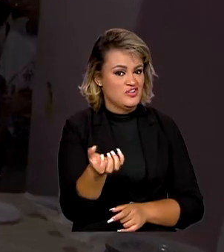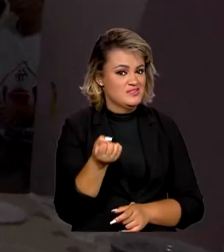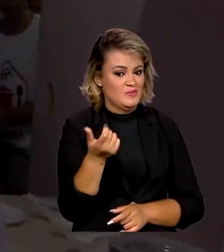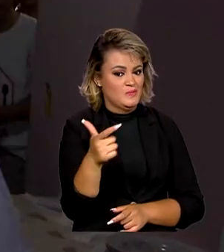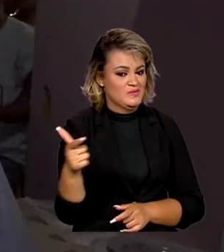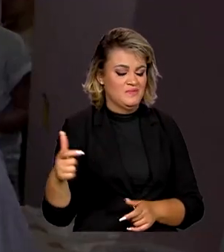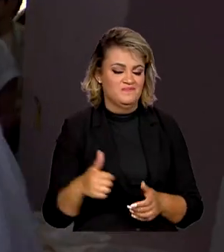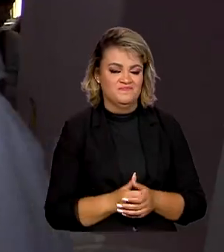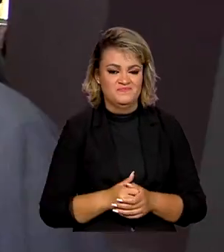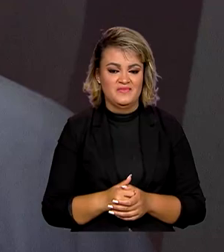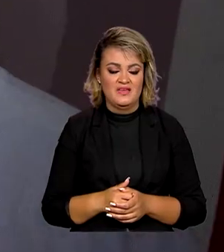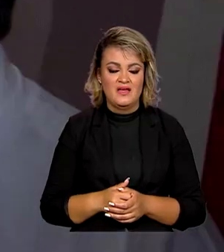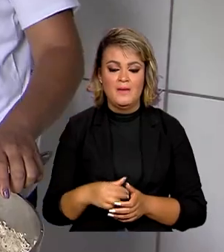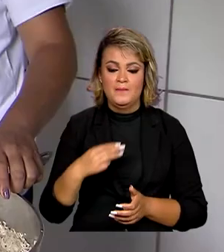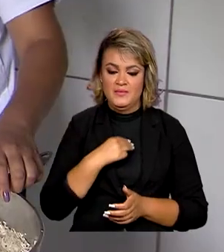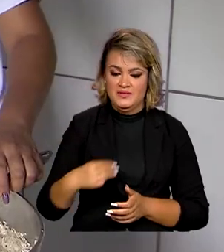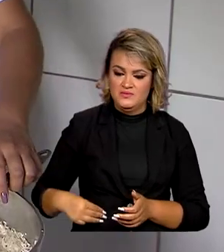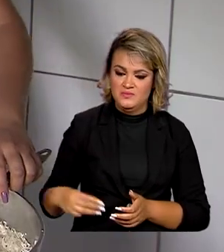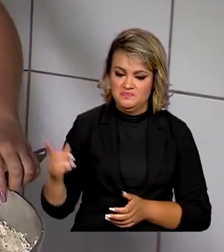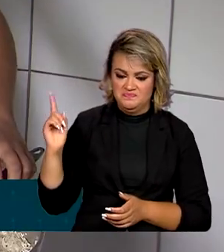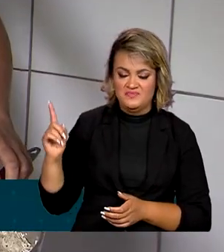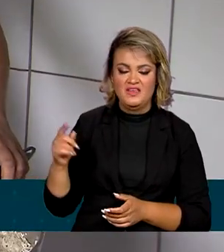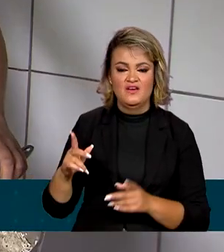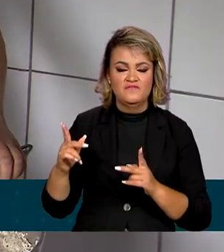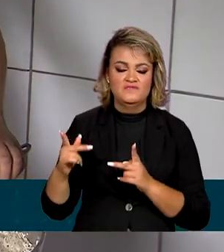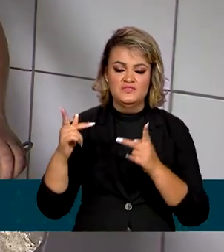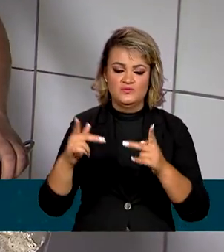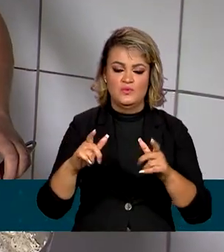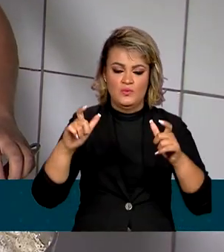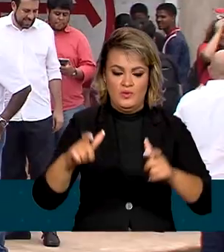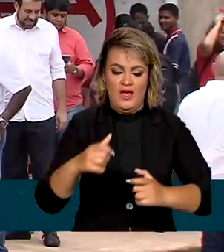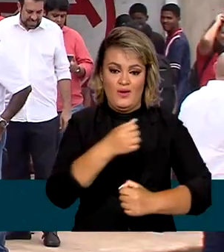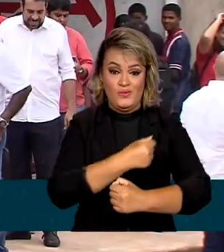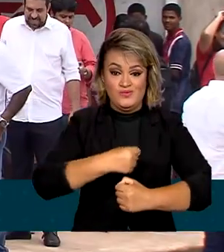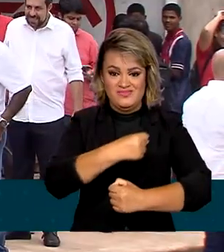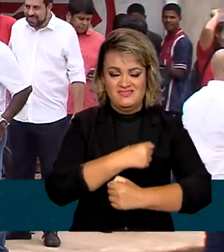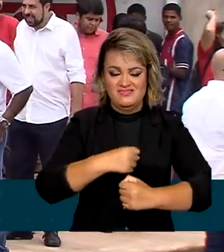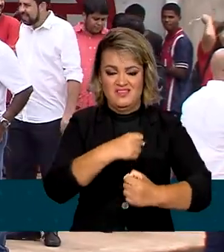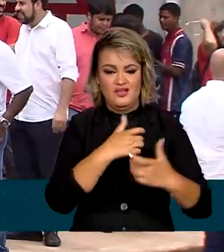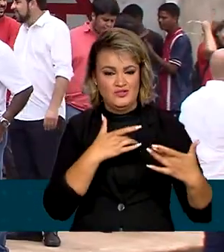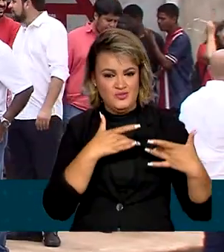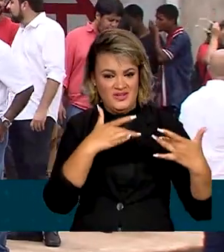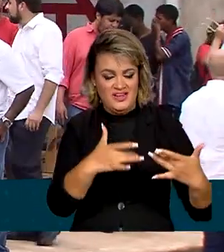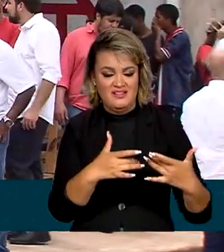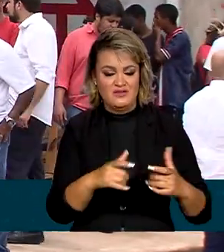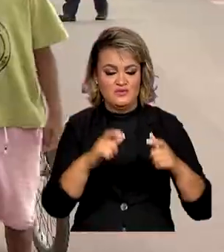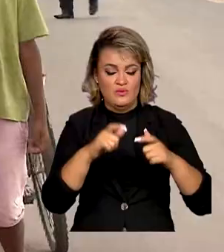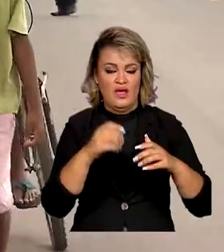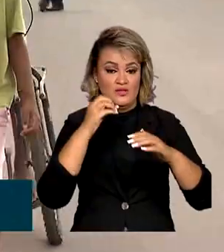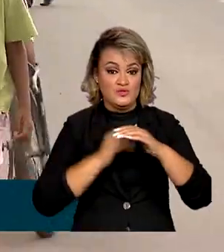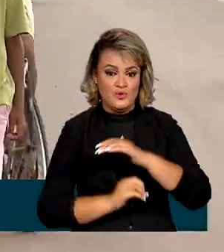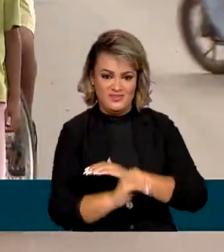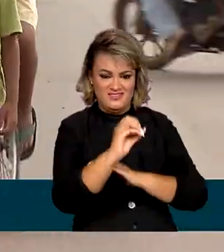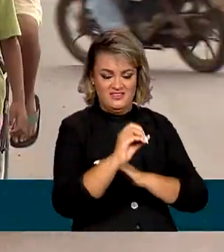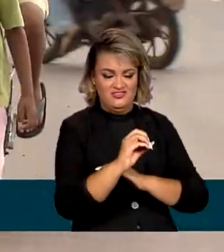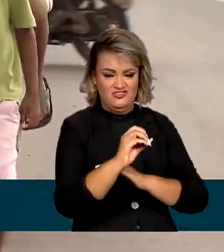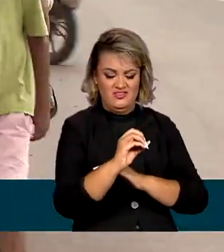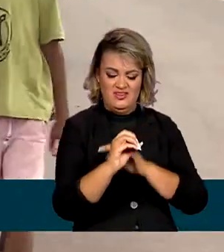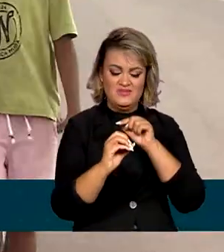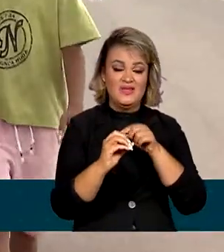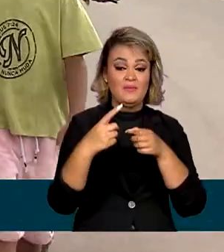O ministro Wellington Dias realizou uma visita a uma cozinha solidária localizada no Sol Nascente, região